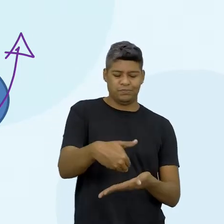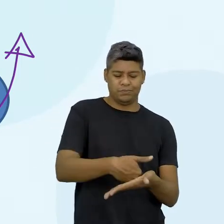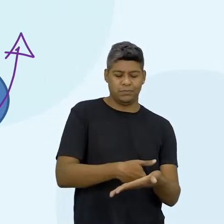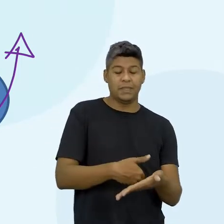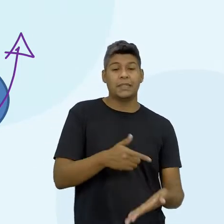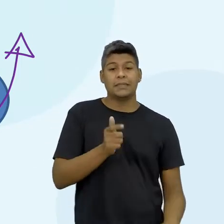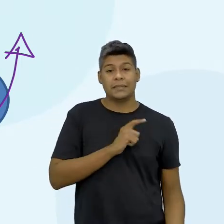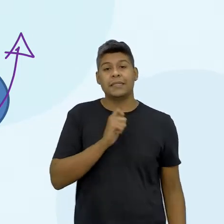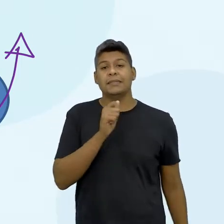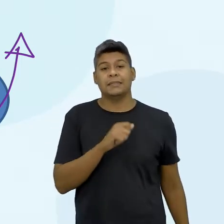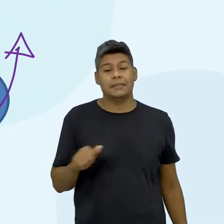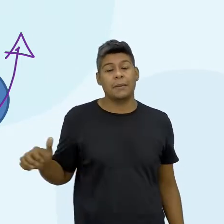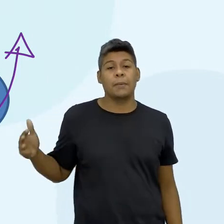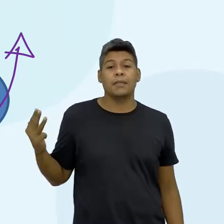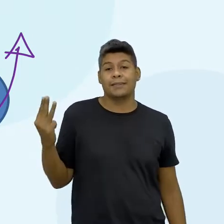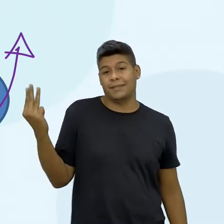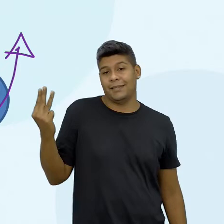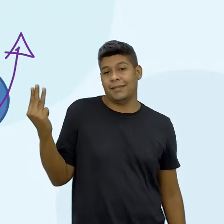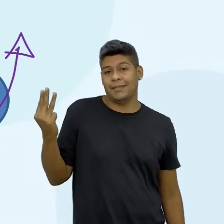semana 3